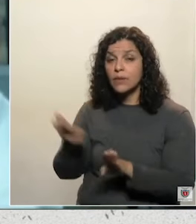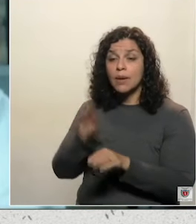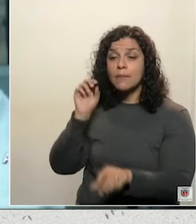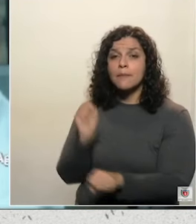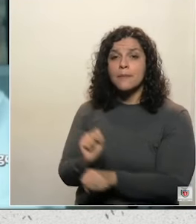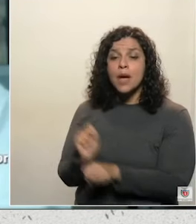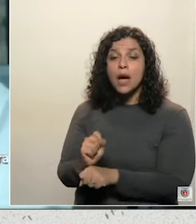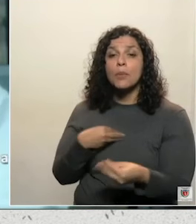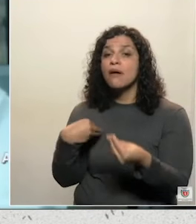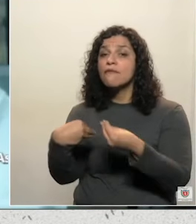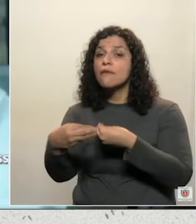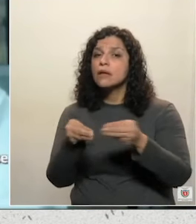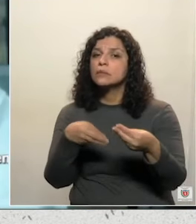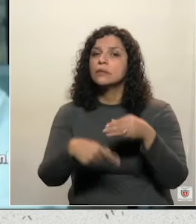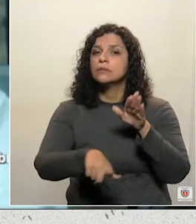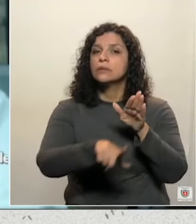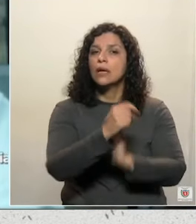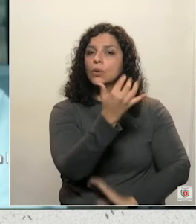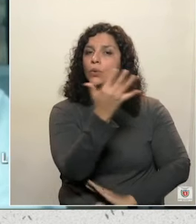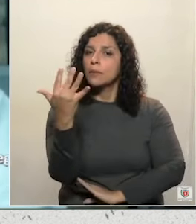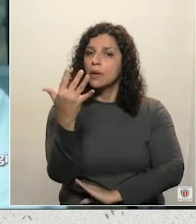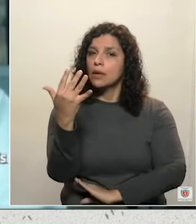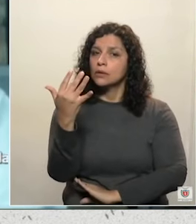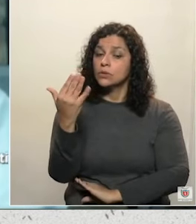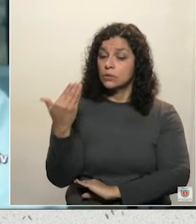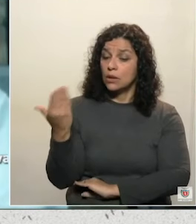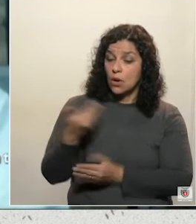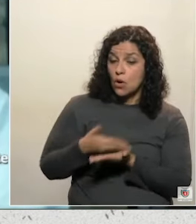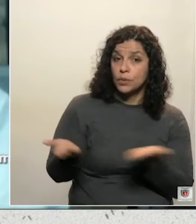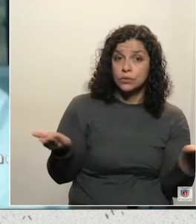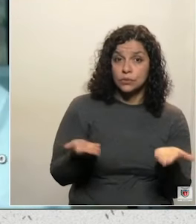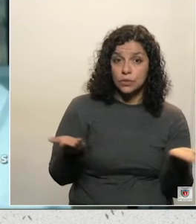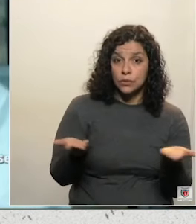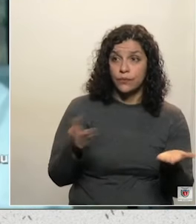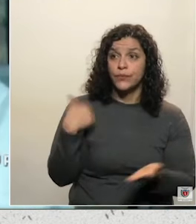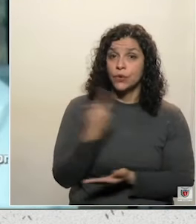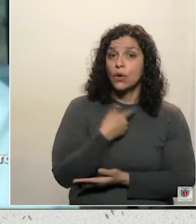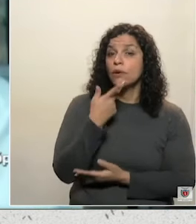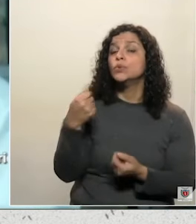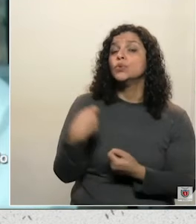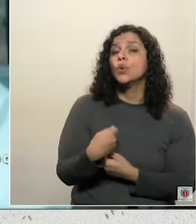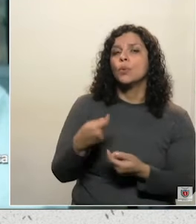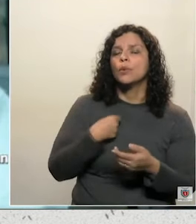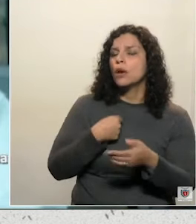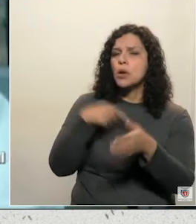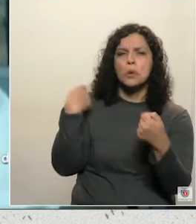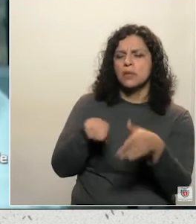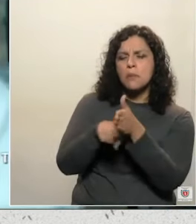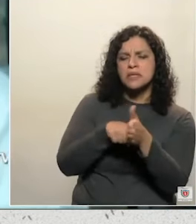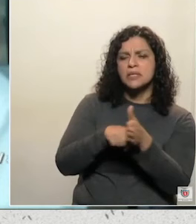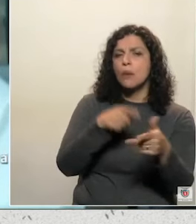atos de flexibilização da legislação ambiental que estão em curso. E aqui a gente está falando da dispensa do estudo de impacto